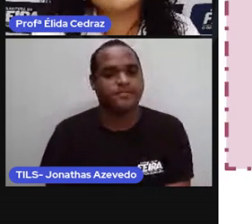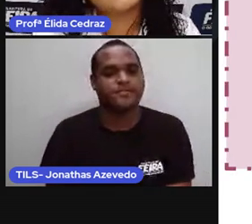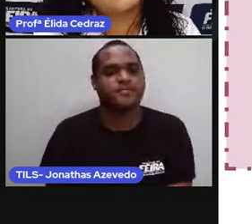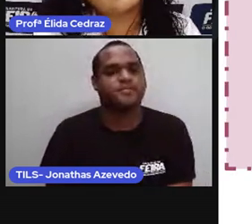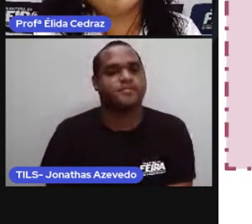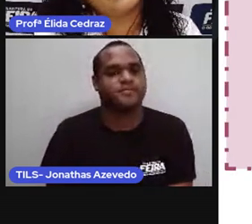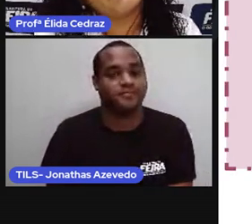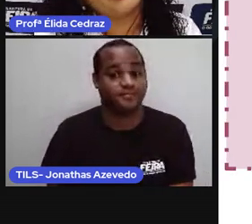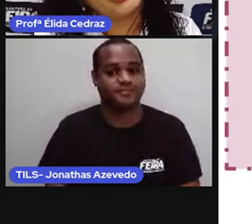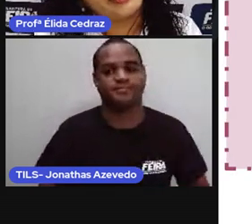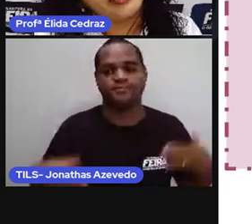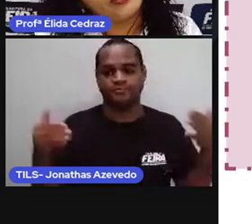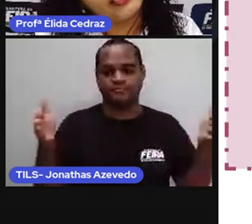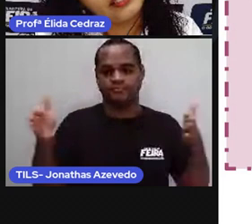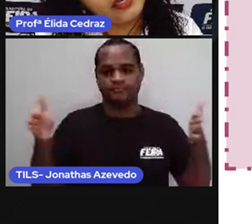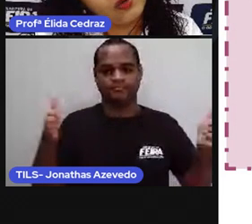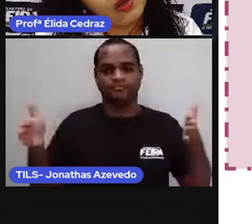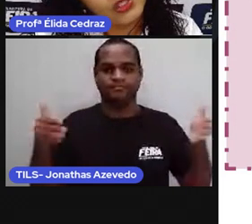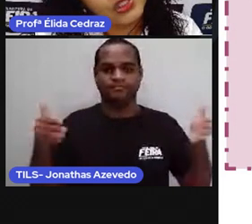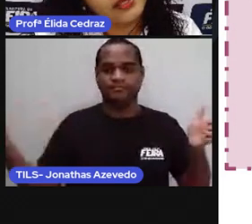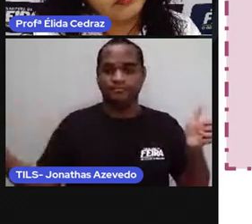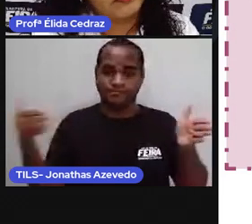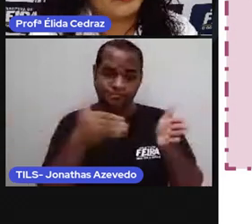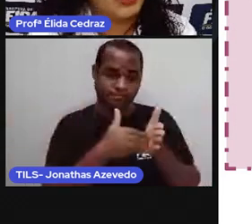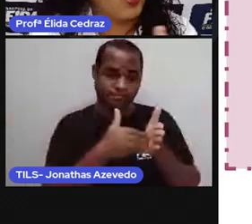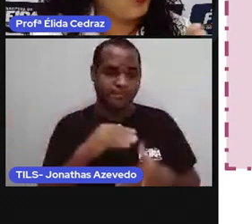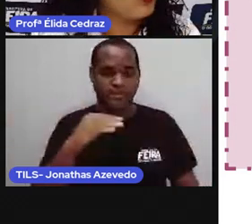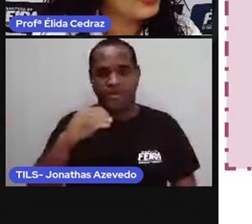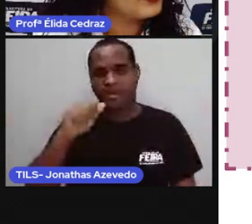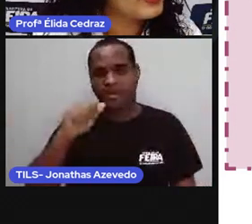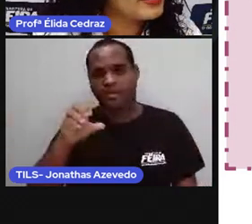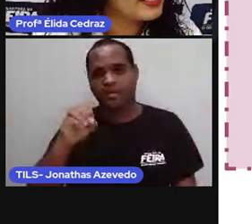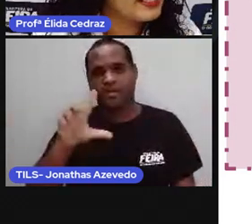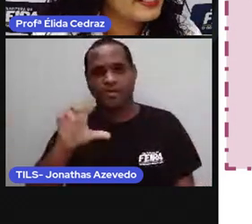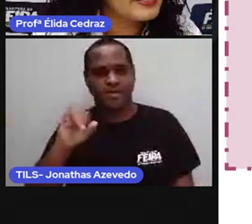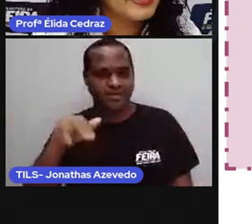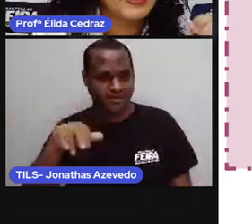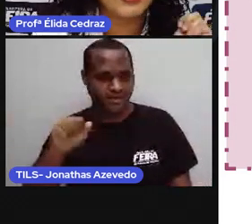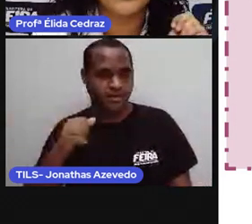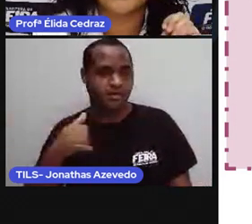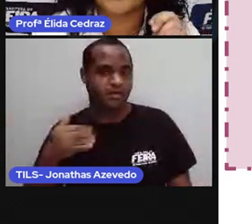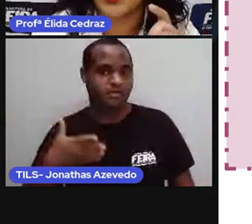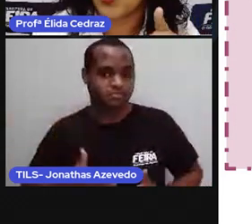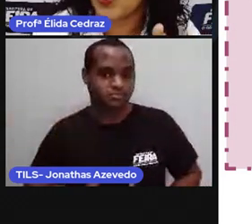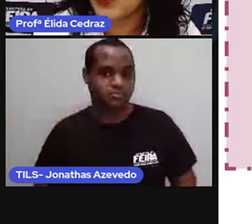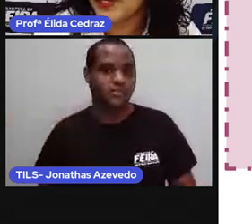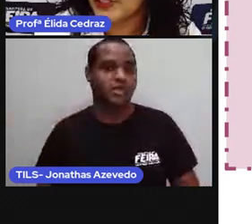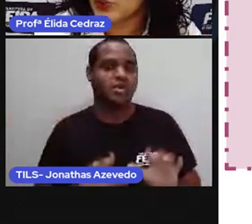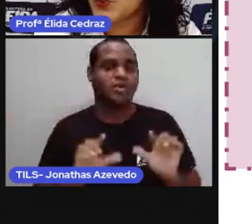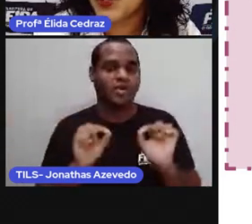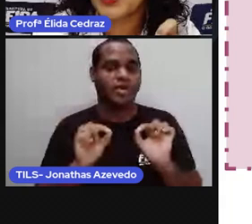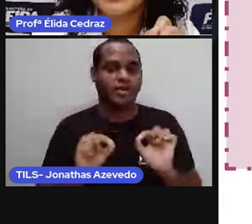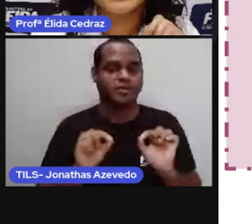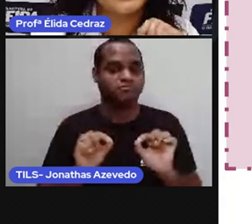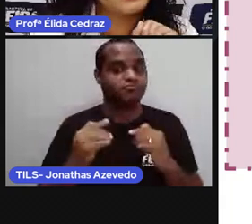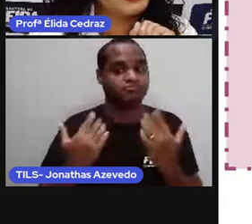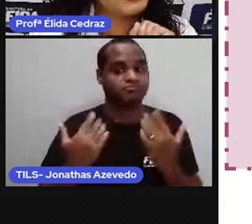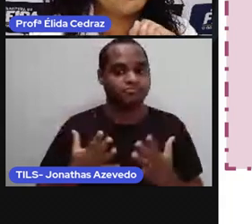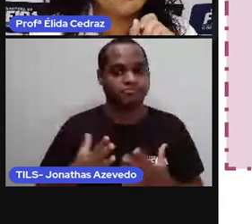Essa a linha do tempo de Carolina Costa. O ano que ela nasceu, quando ela andou